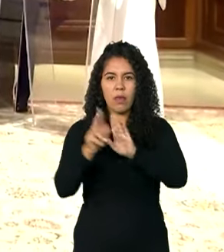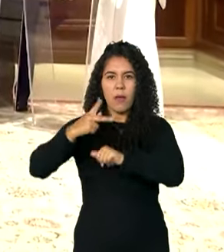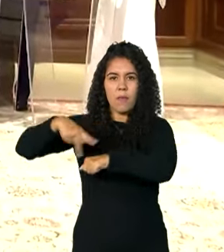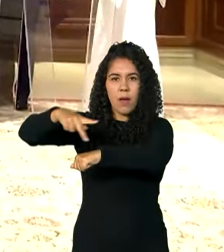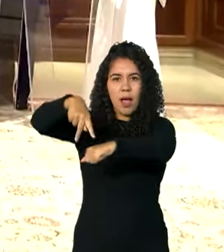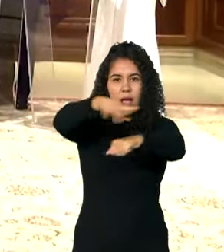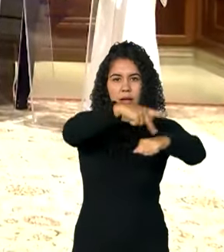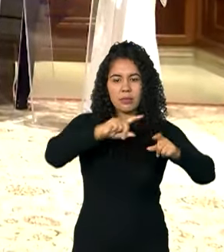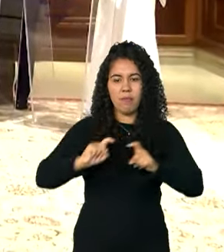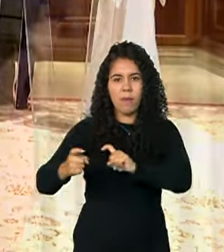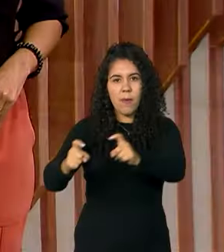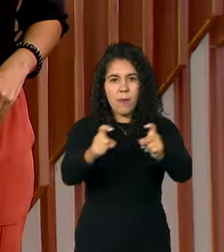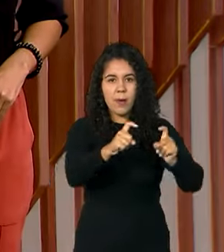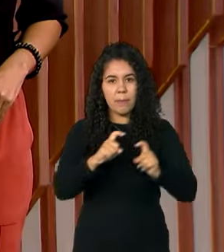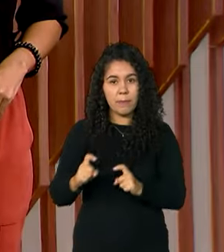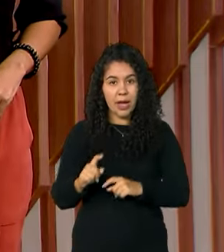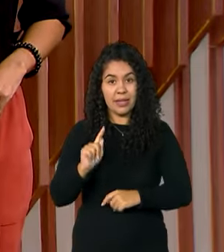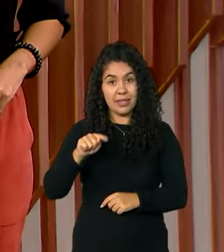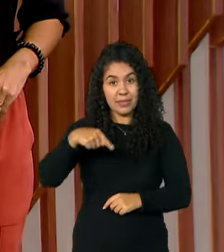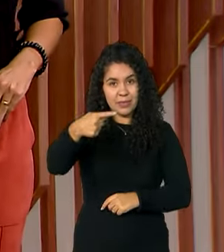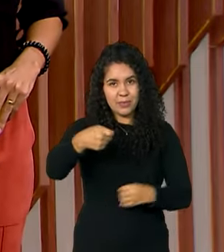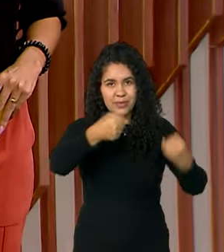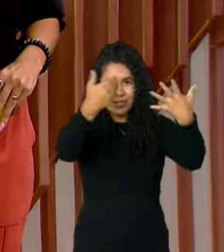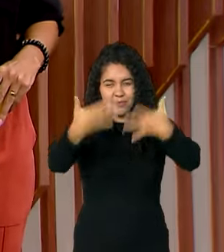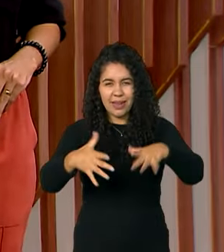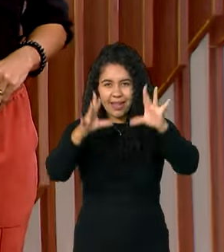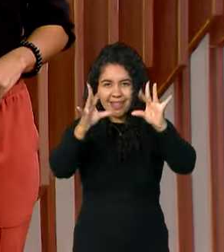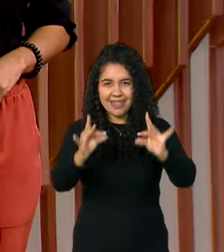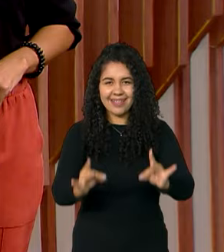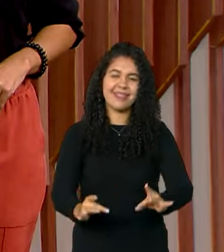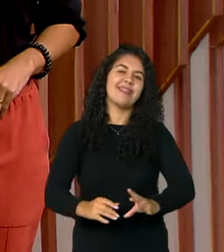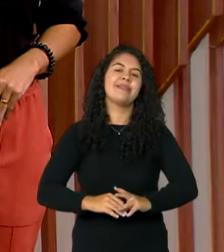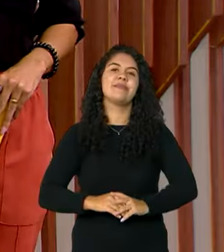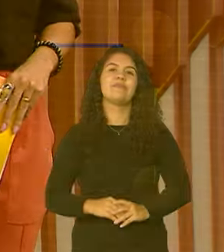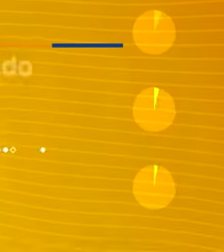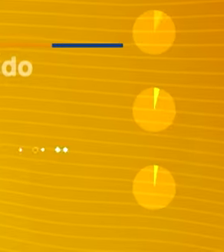economias do planeta. A gente mostra os detalhes já já.